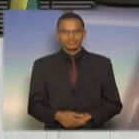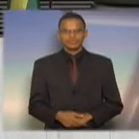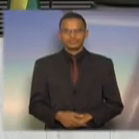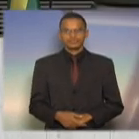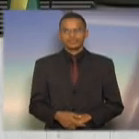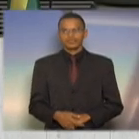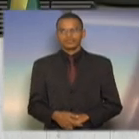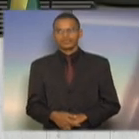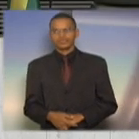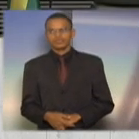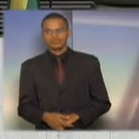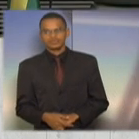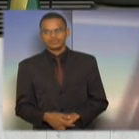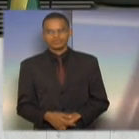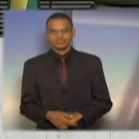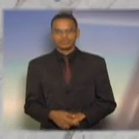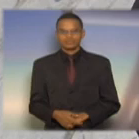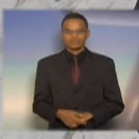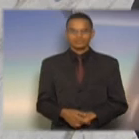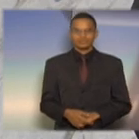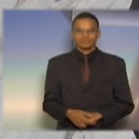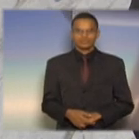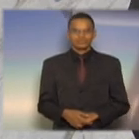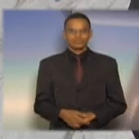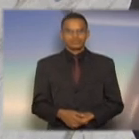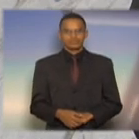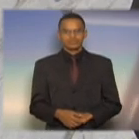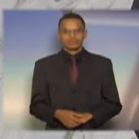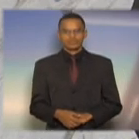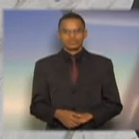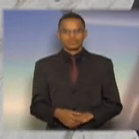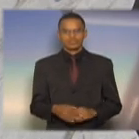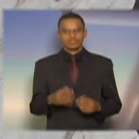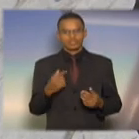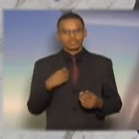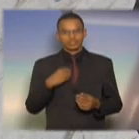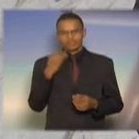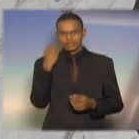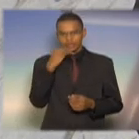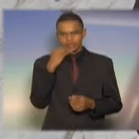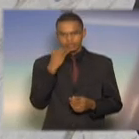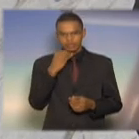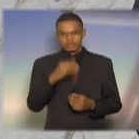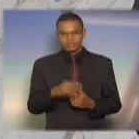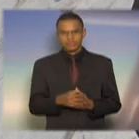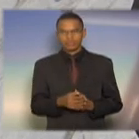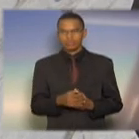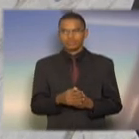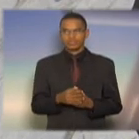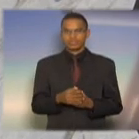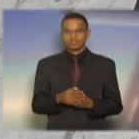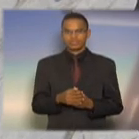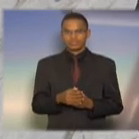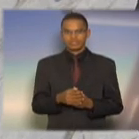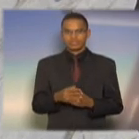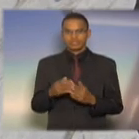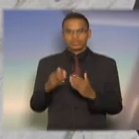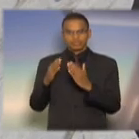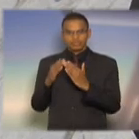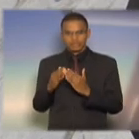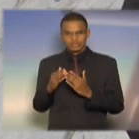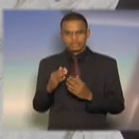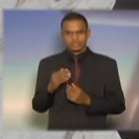deputado Coronel Telhada. Senhor presidente, aproveito, havendo acordo de lideranças, solicitar uma suspensão até as